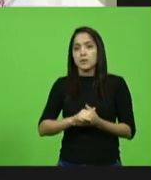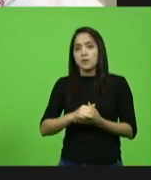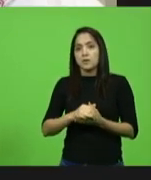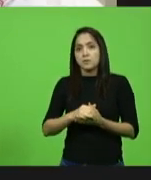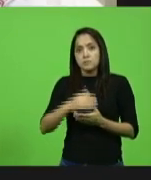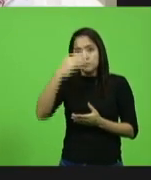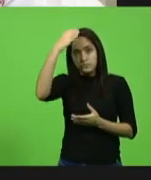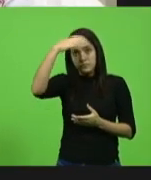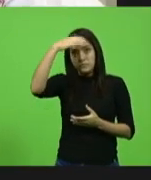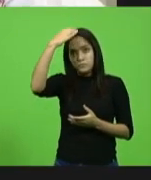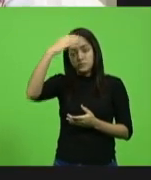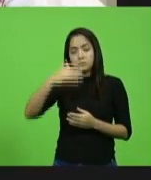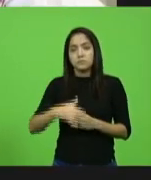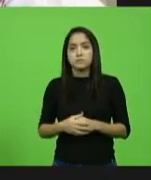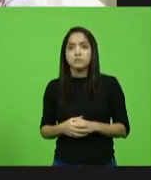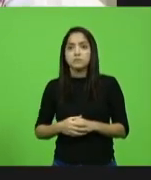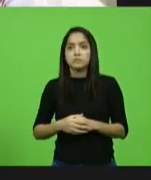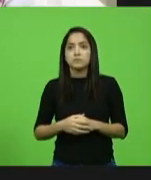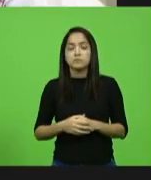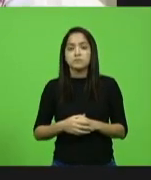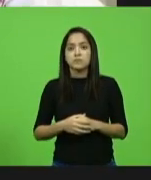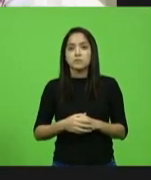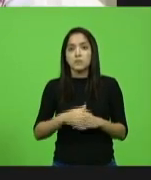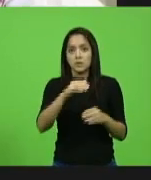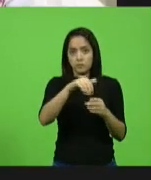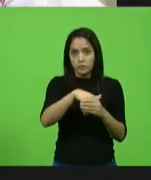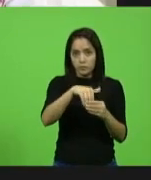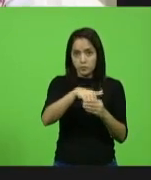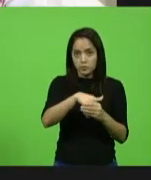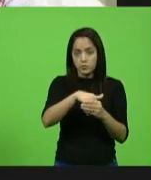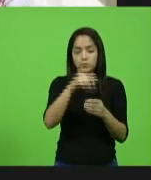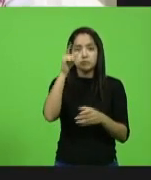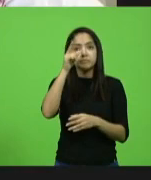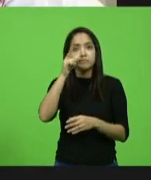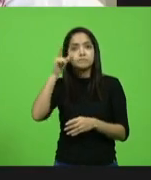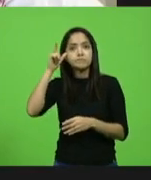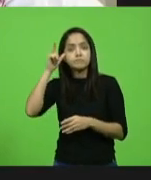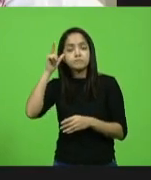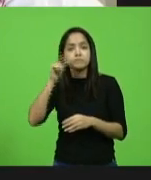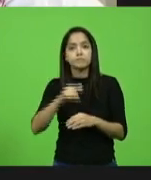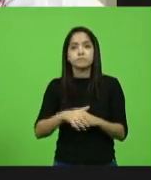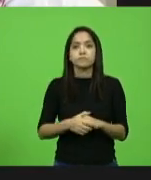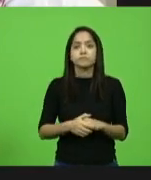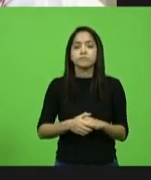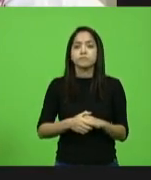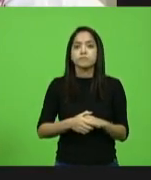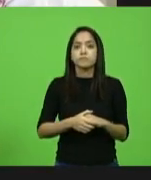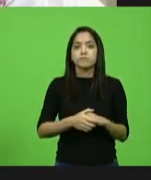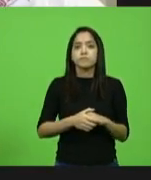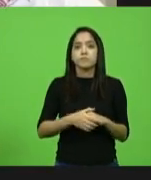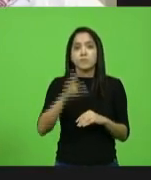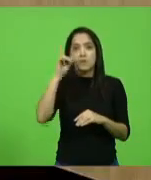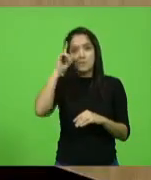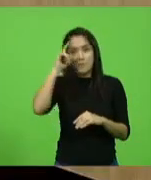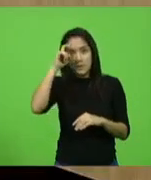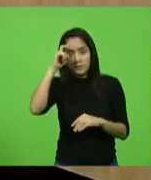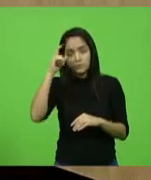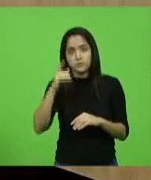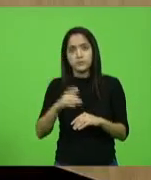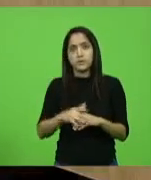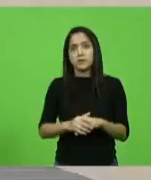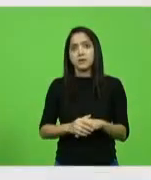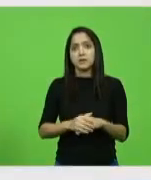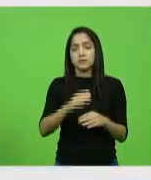líder e deputado Fabiano da Luz vota no deputado Laércio Schuster, no deputado Marcos Vieira, no